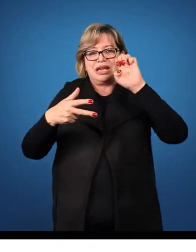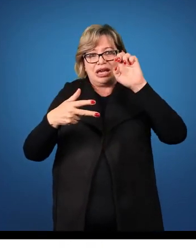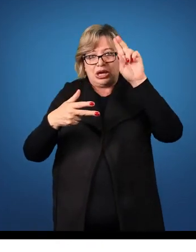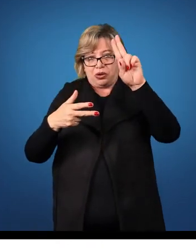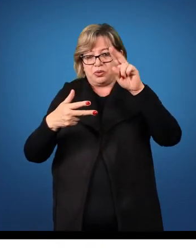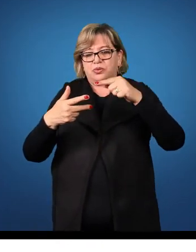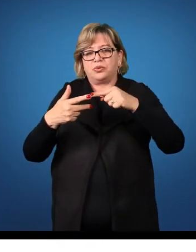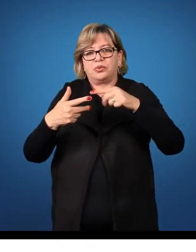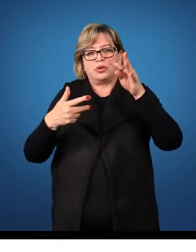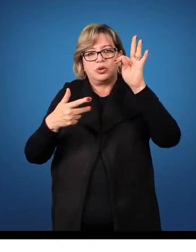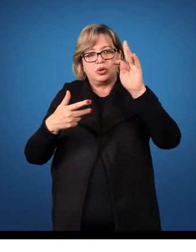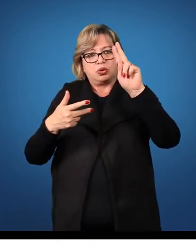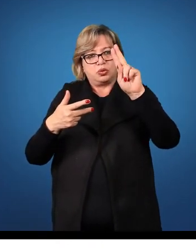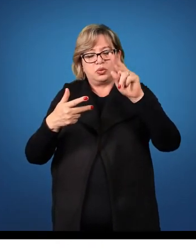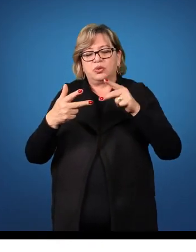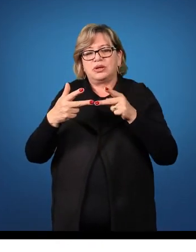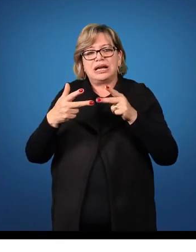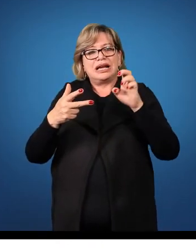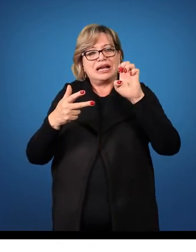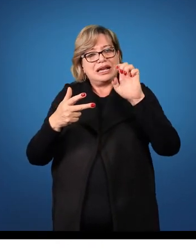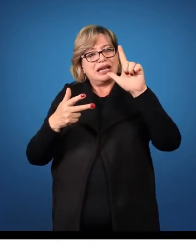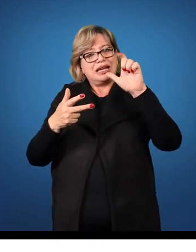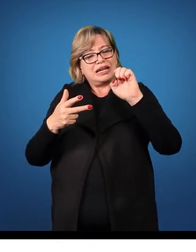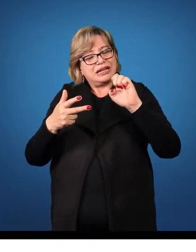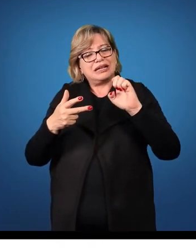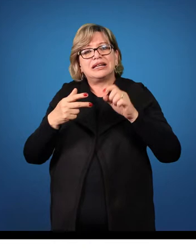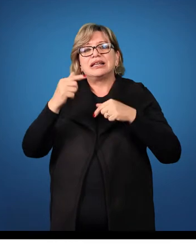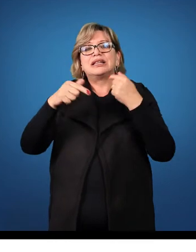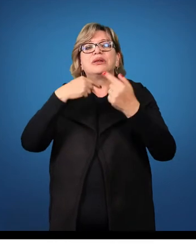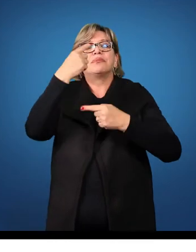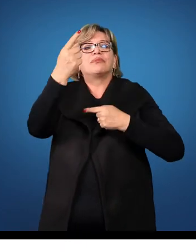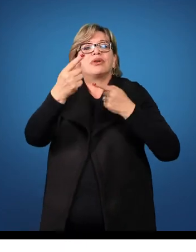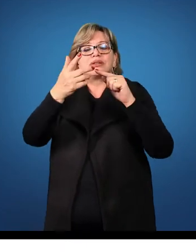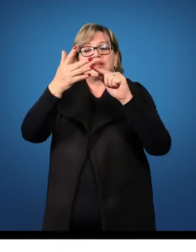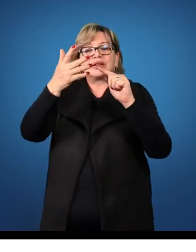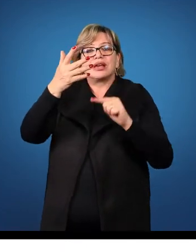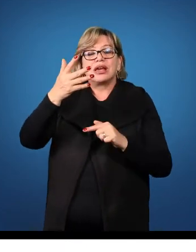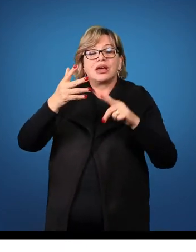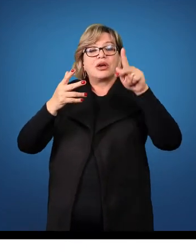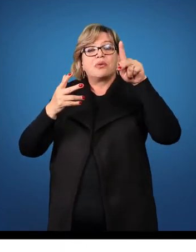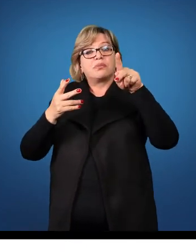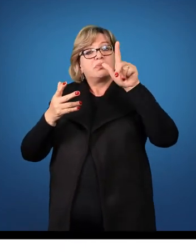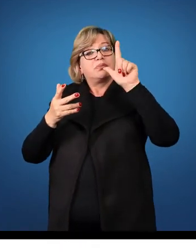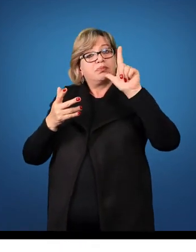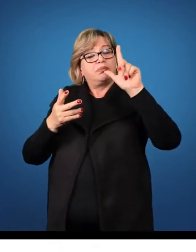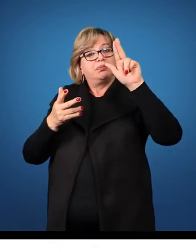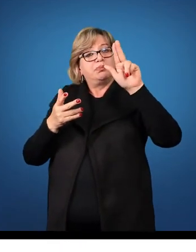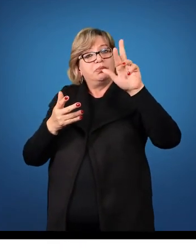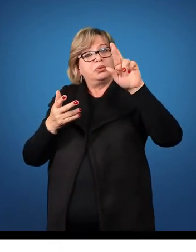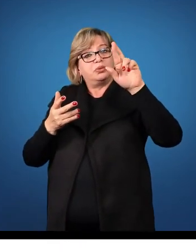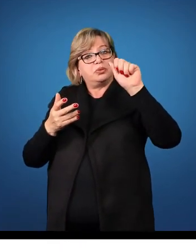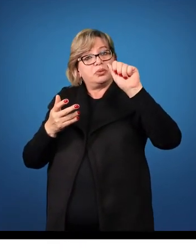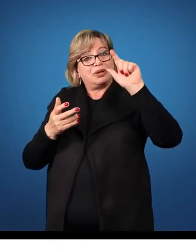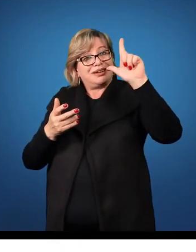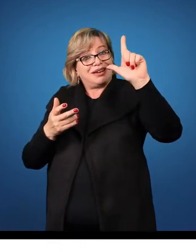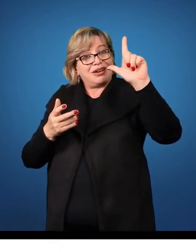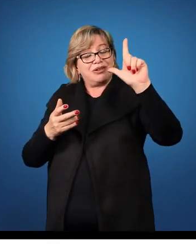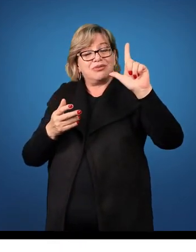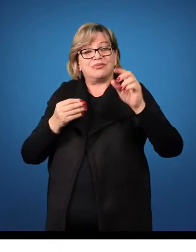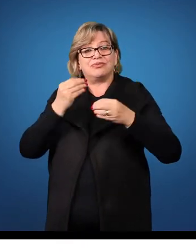para o plural, nós fomos amados.